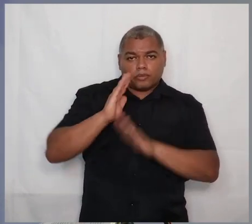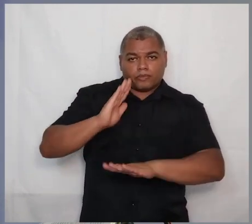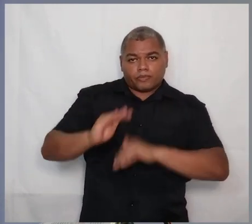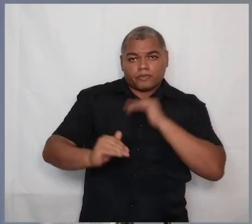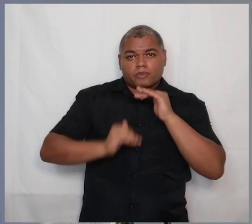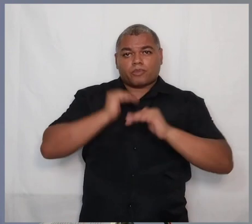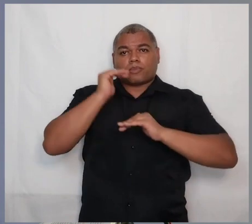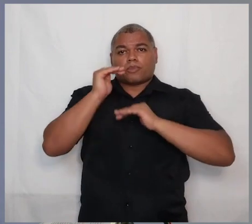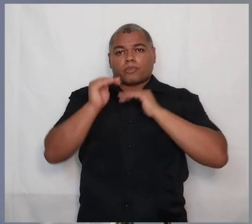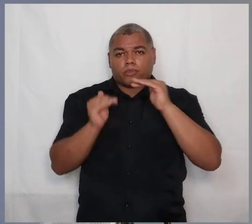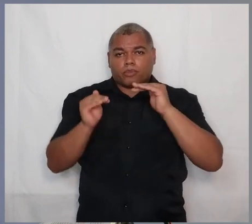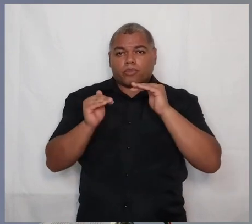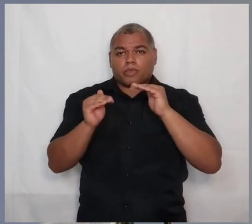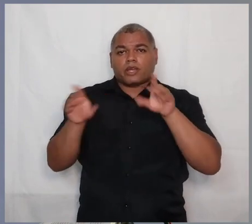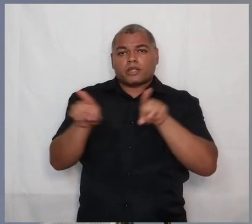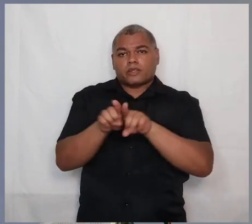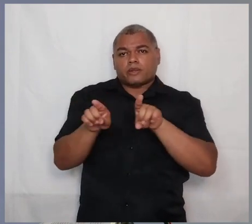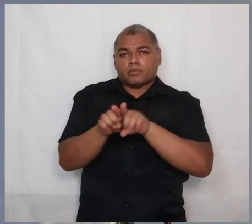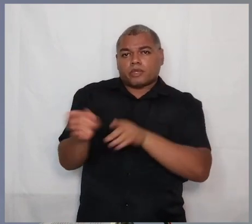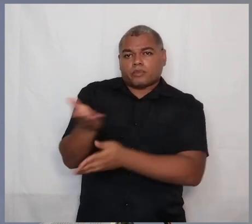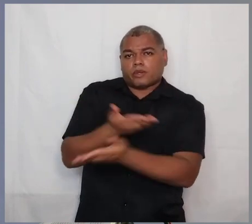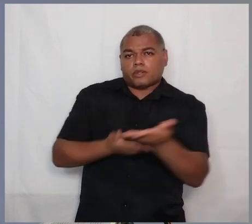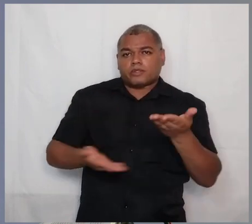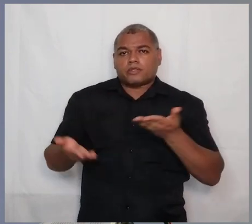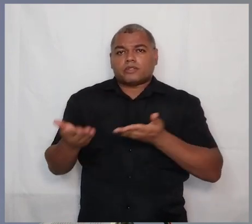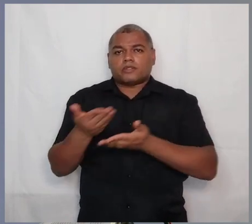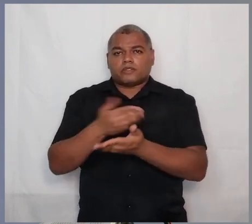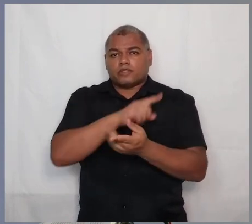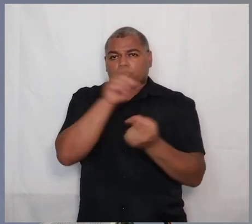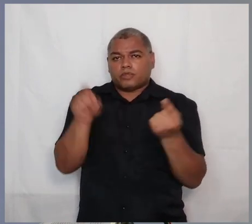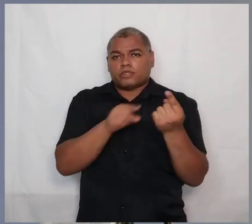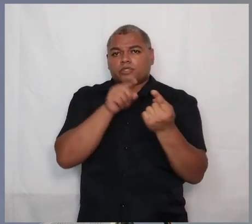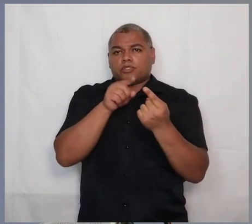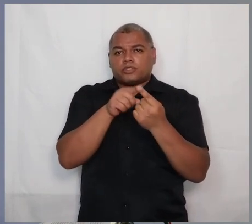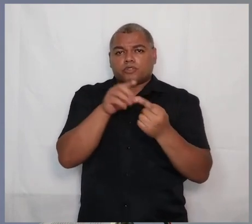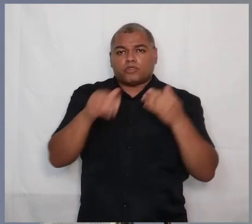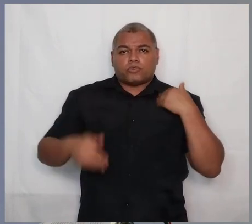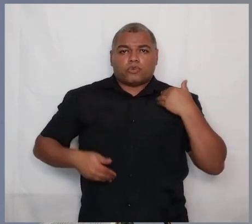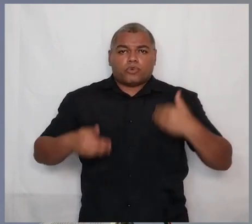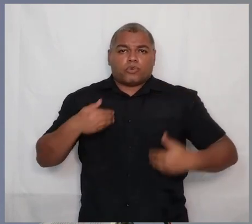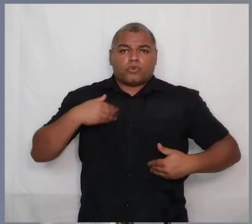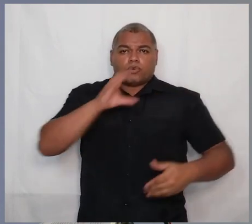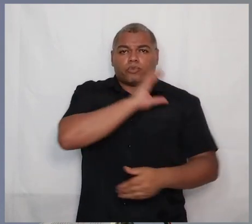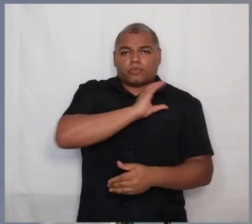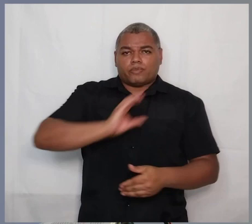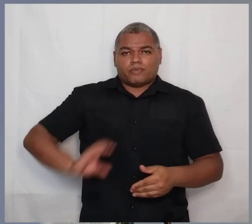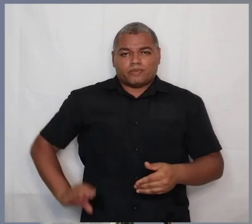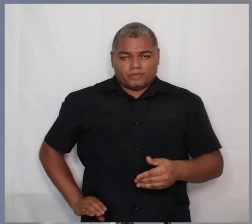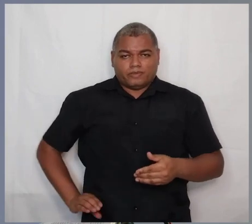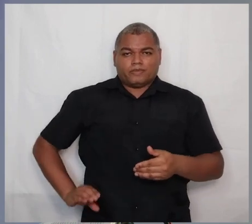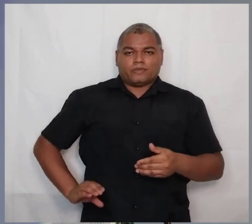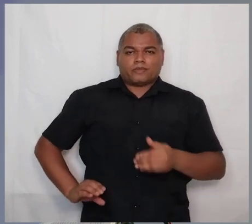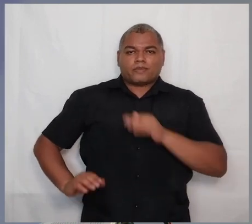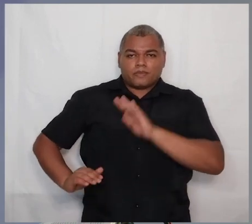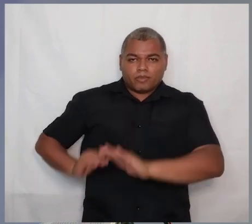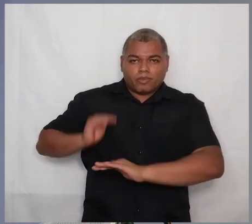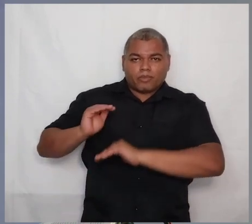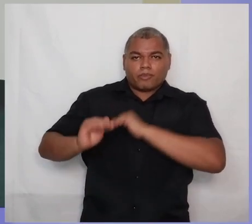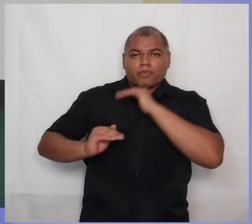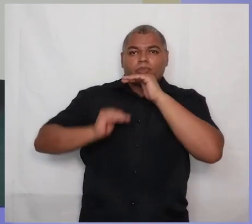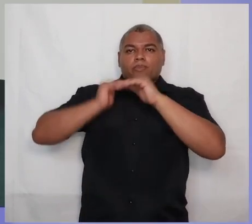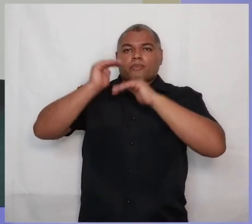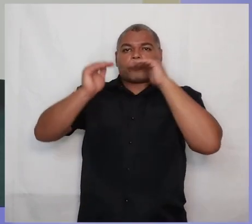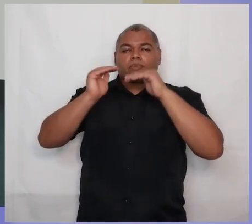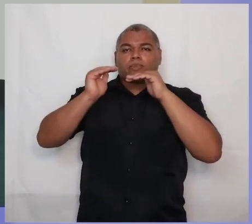serviço, para a edificação do corpo de Cristo, até que todos cheguemos à unidade da fé